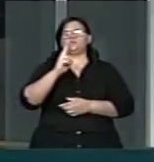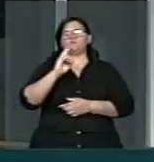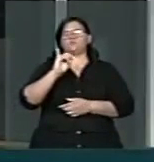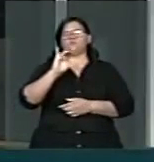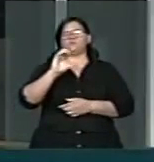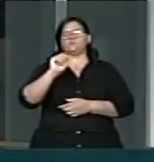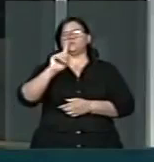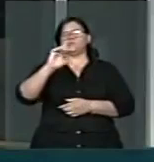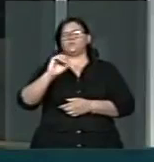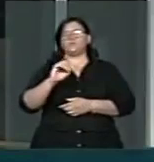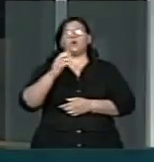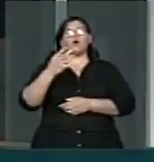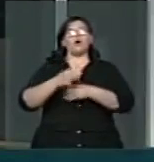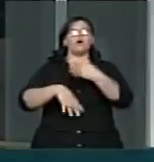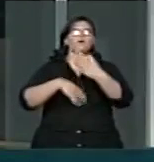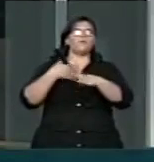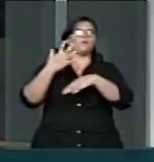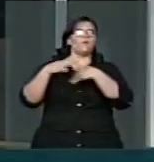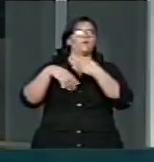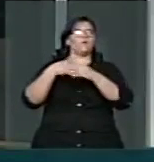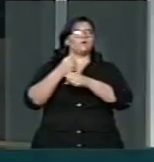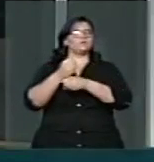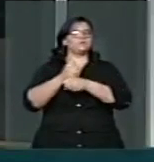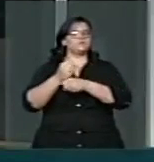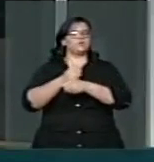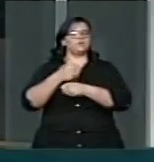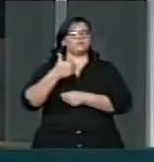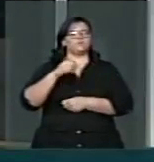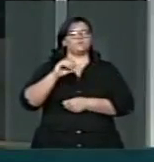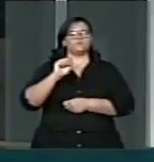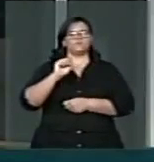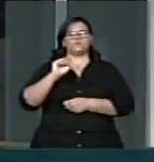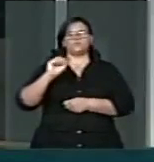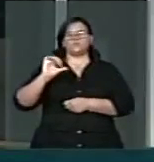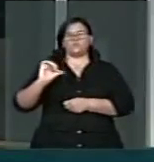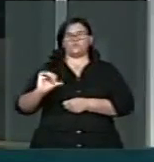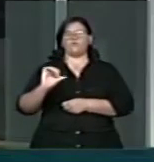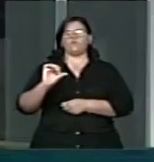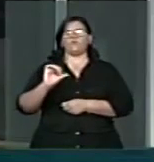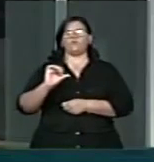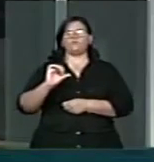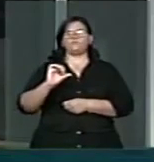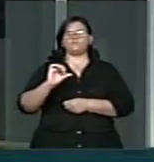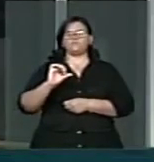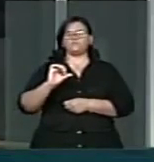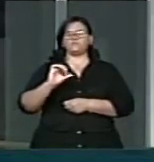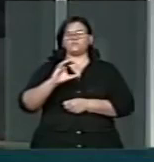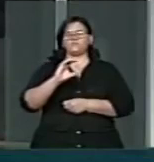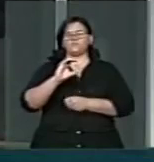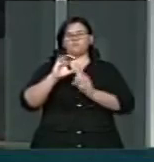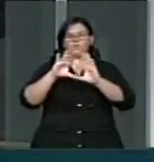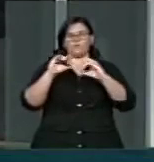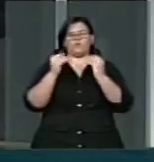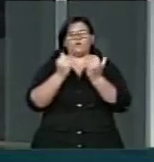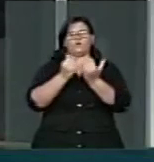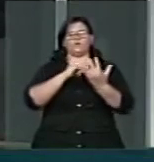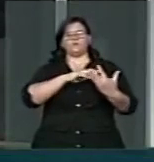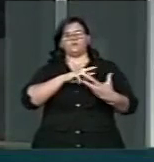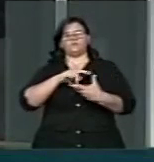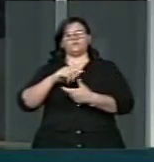Tempos depois, mais precisamente em 1889, o Congresso Internacional Socialista,